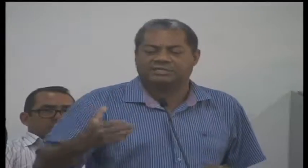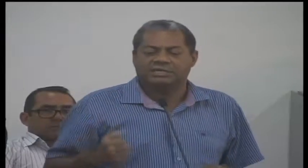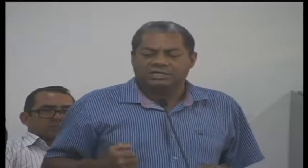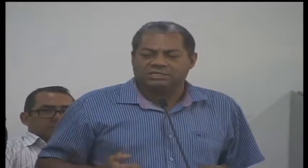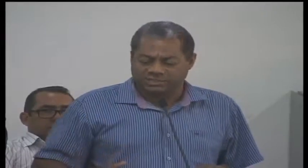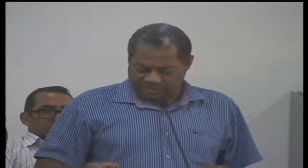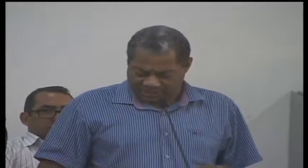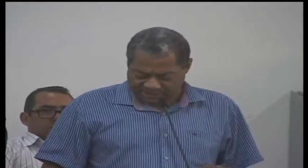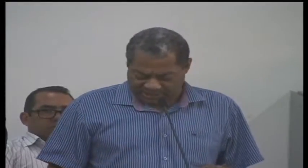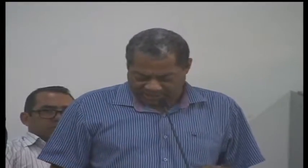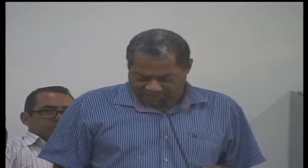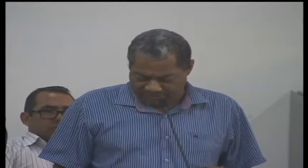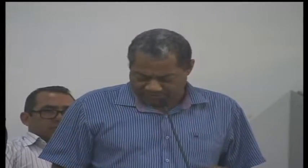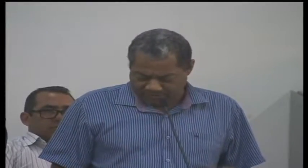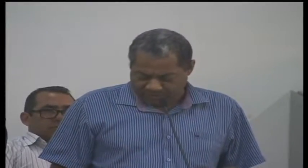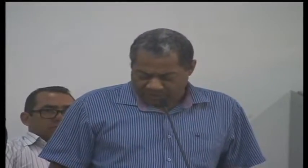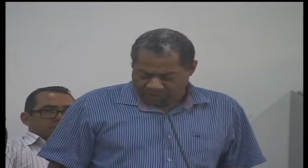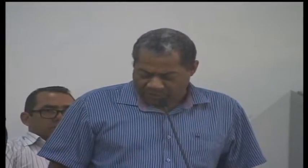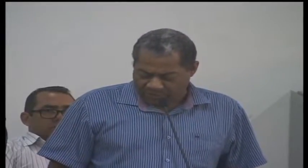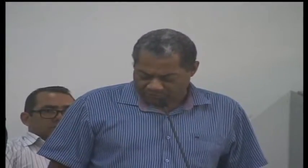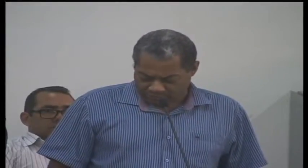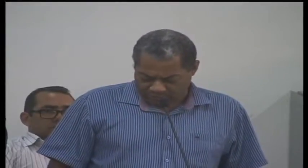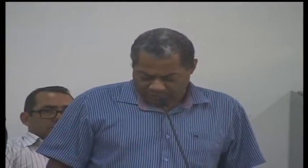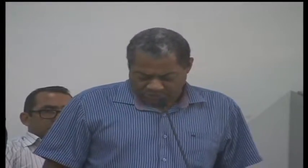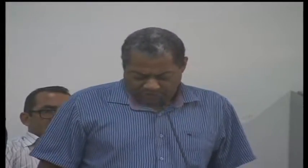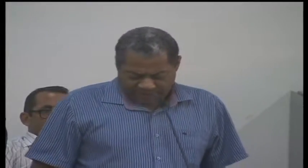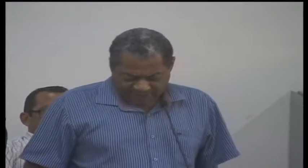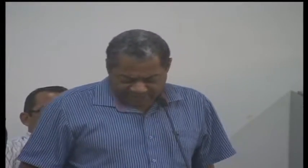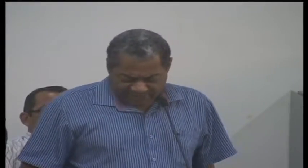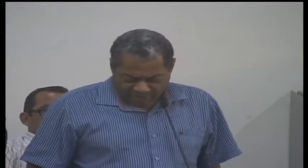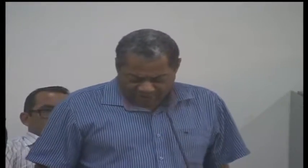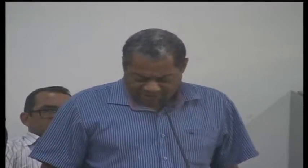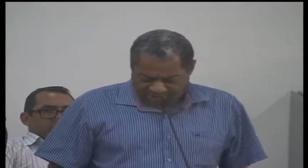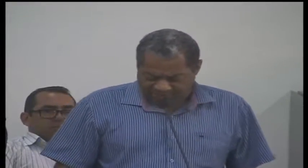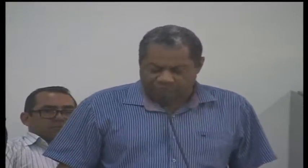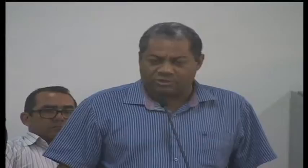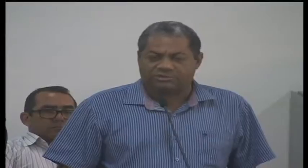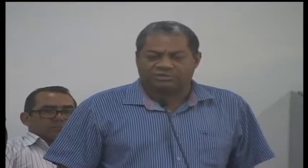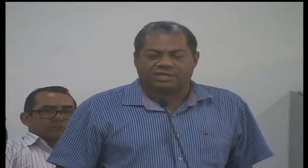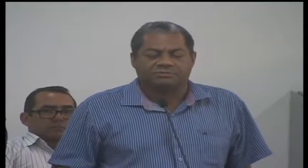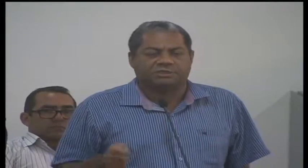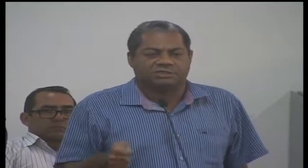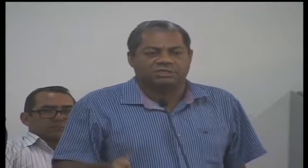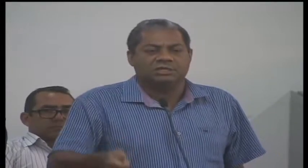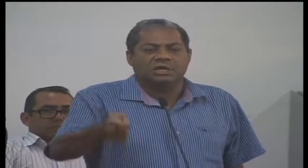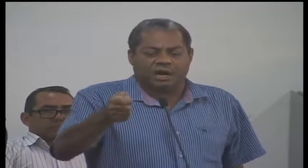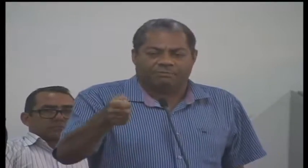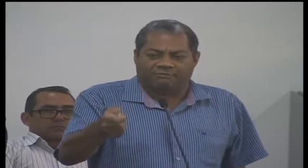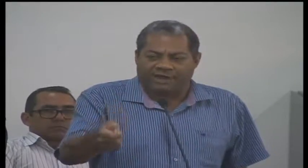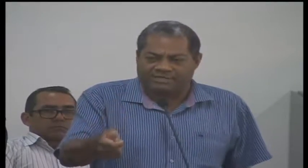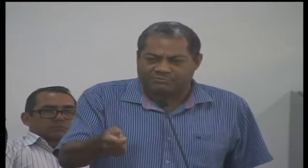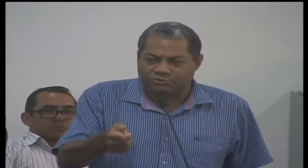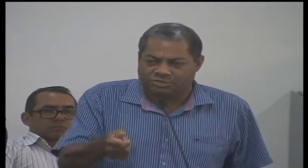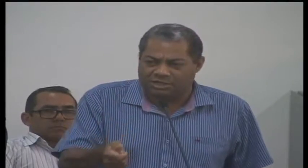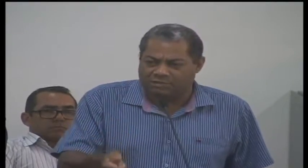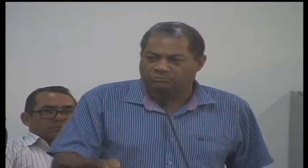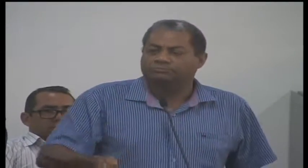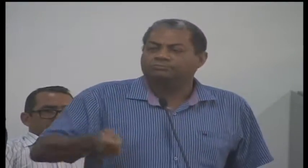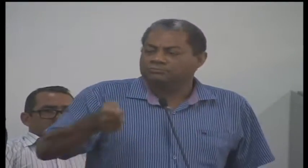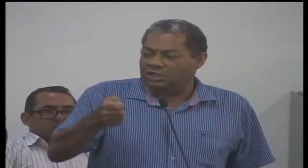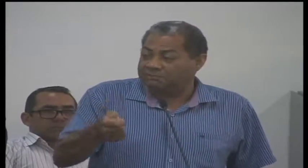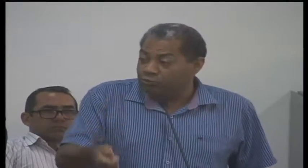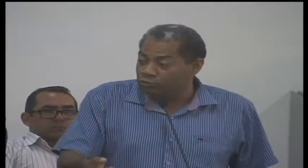existe esse sistema. Então, senhor presidente, senhoras e senhores vereadores, nós temos que, sim, aprovar essa